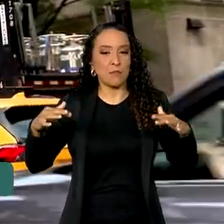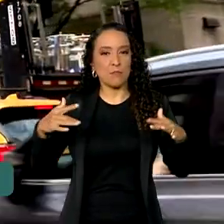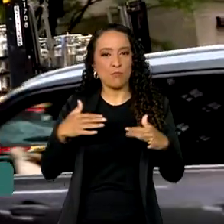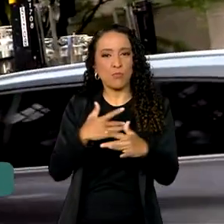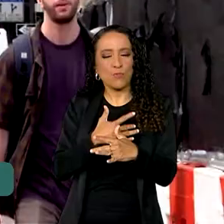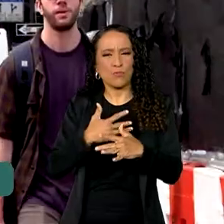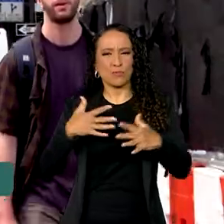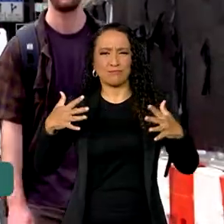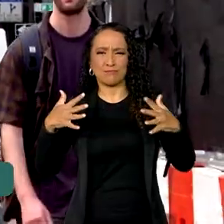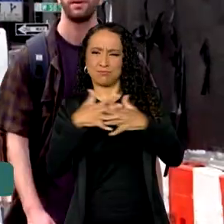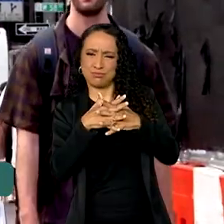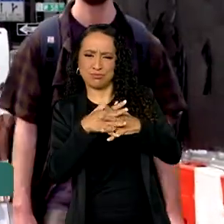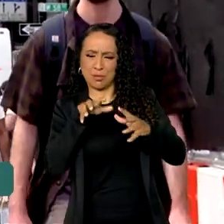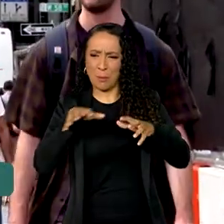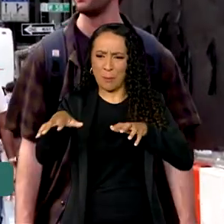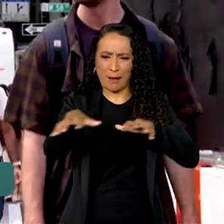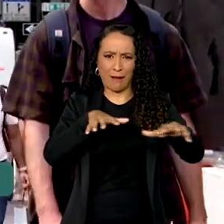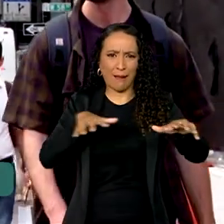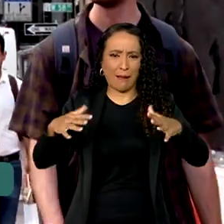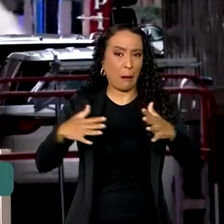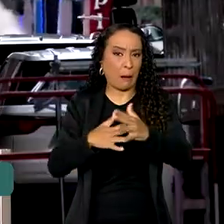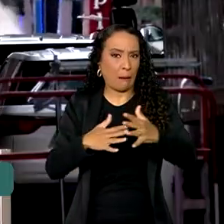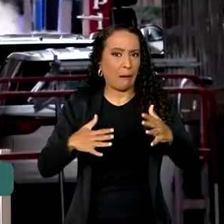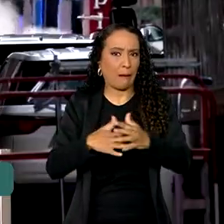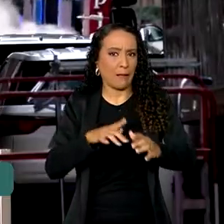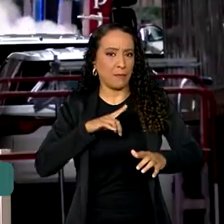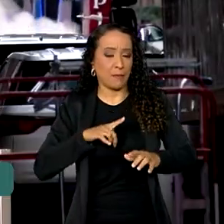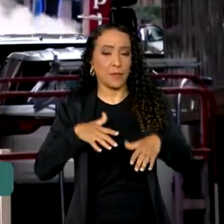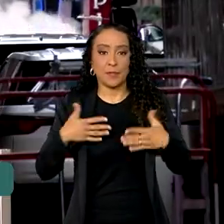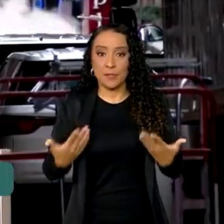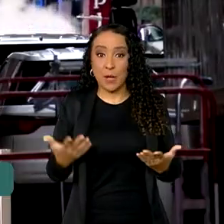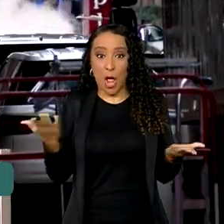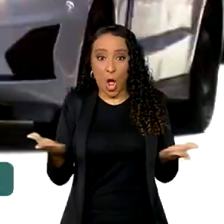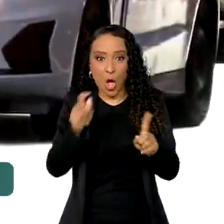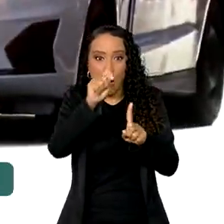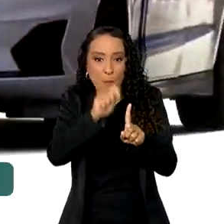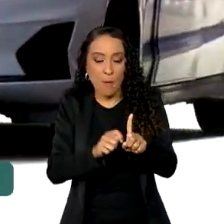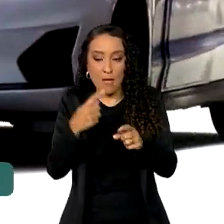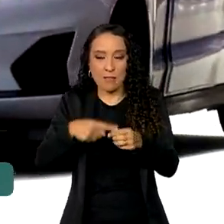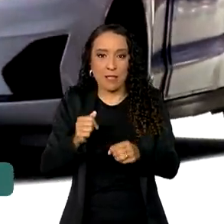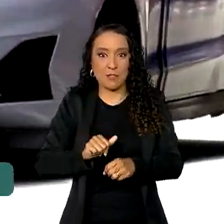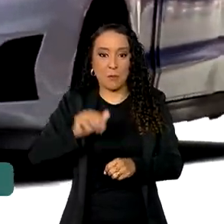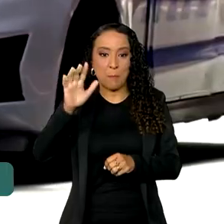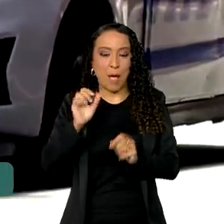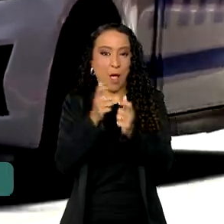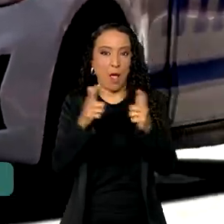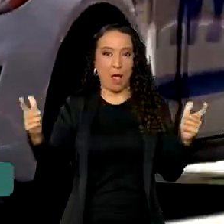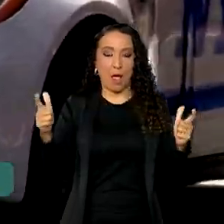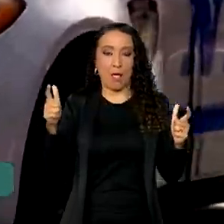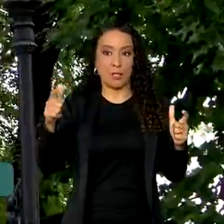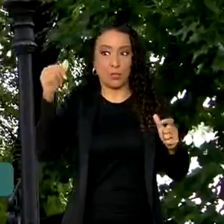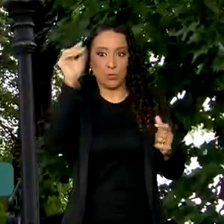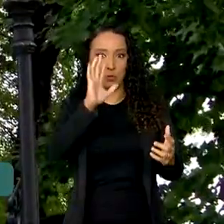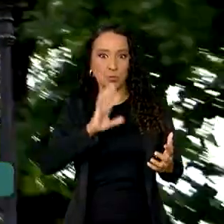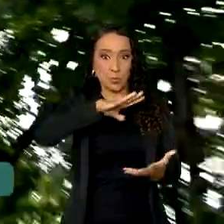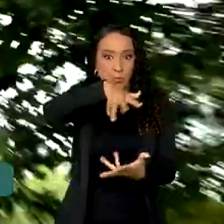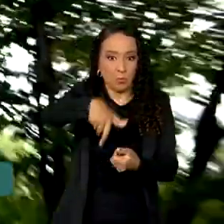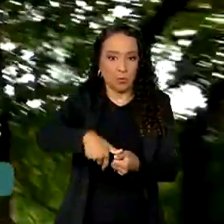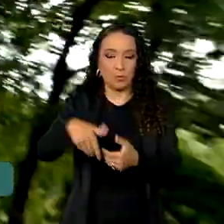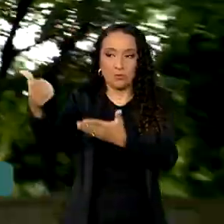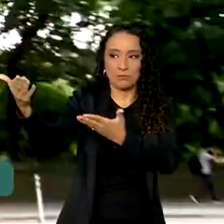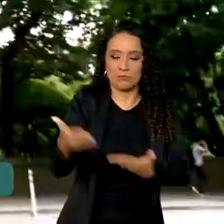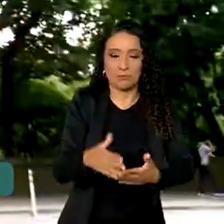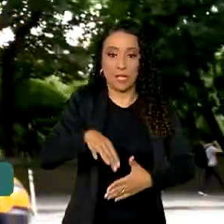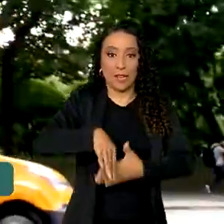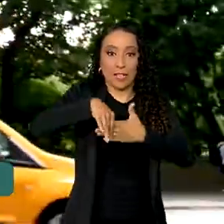confuso, com áreas de circulação restrita. É que neste mês, a cidade mais cosmopolita do planeta recebe os líderes